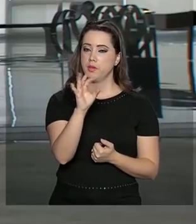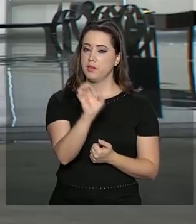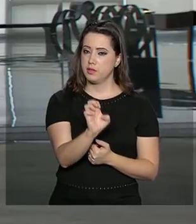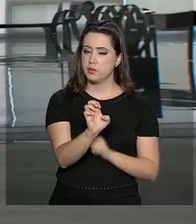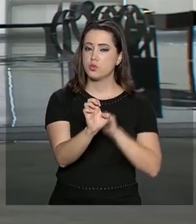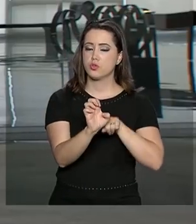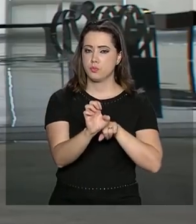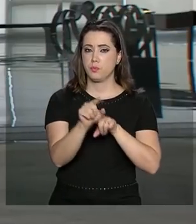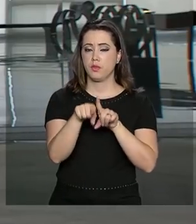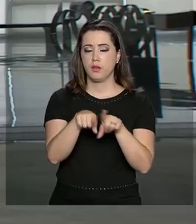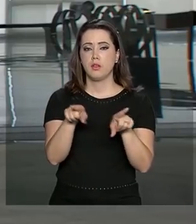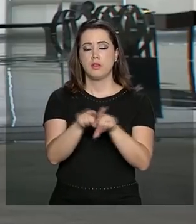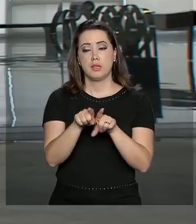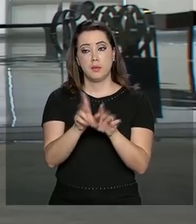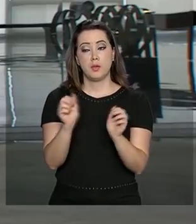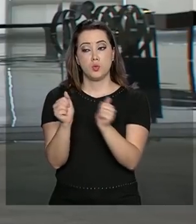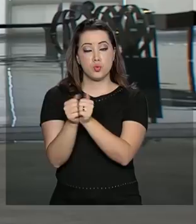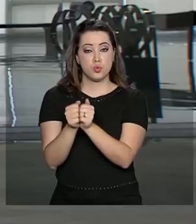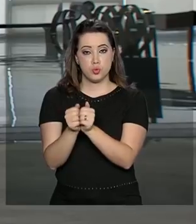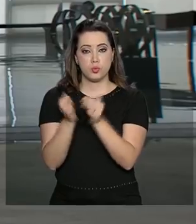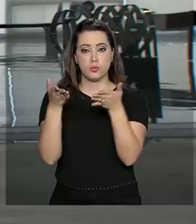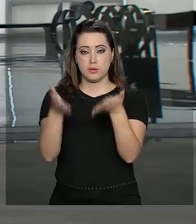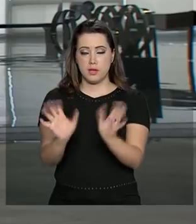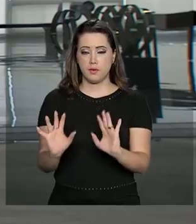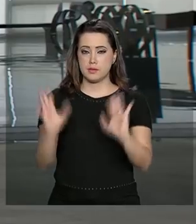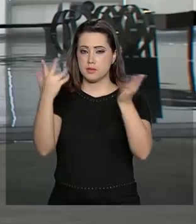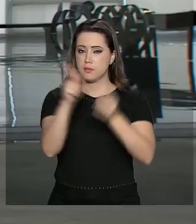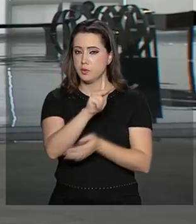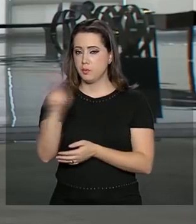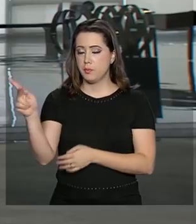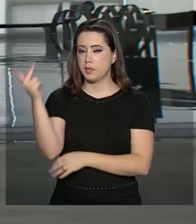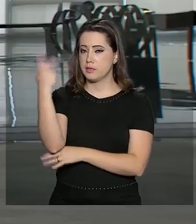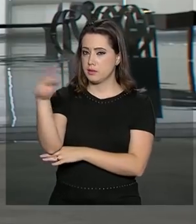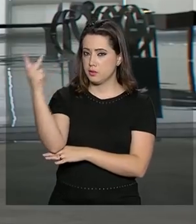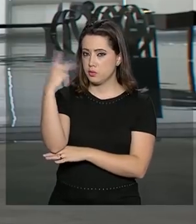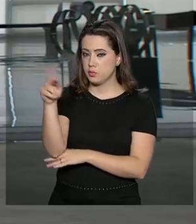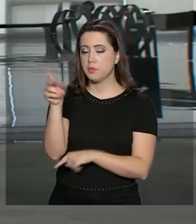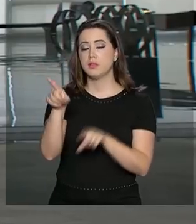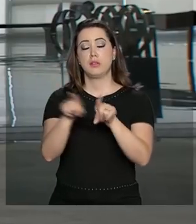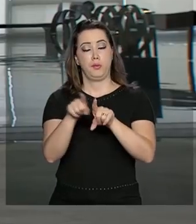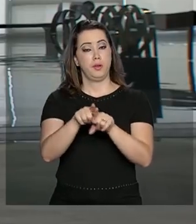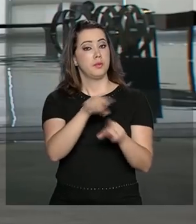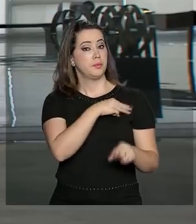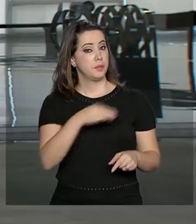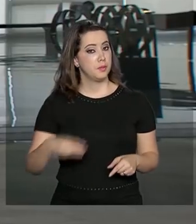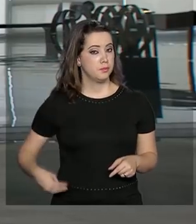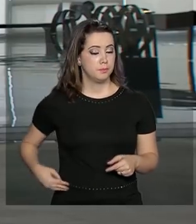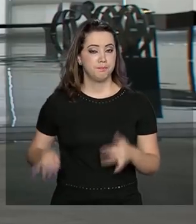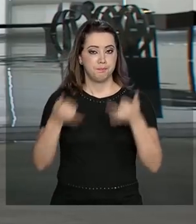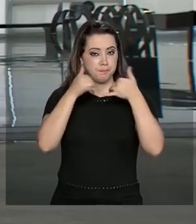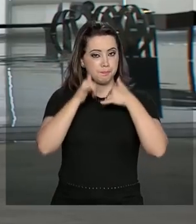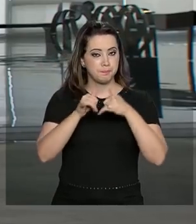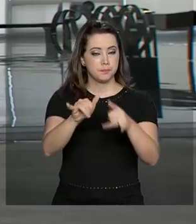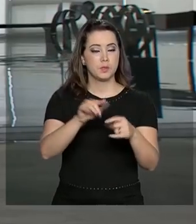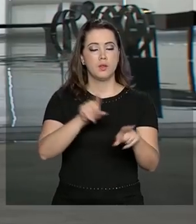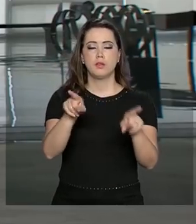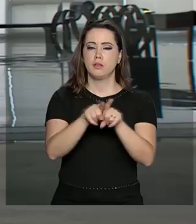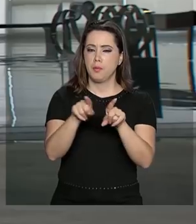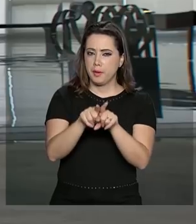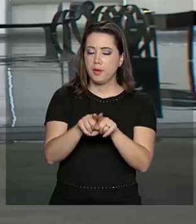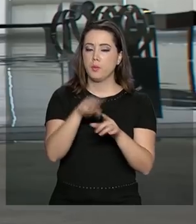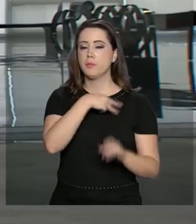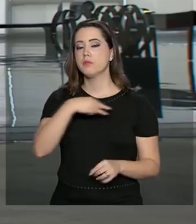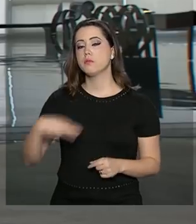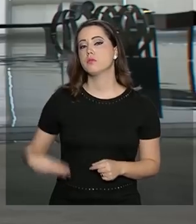presença do presidente do Paraguai, Mário Abdo Benítez, e dos ministros de Minas e Energia, Bento Albuquerque, e das relações